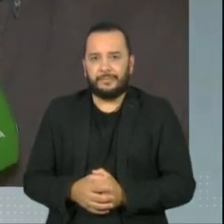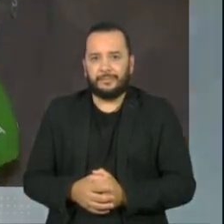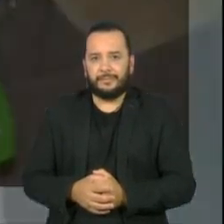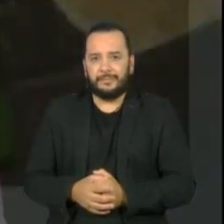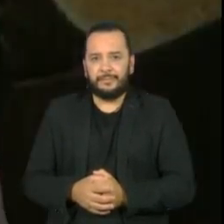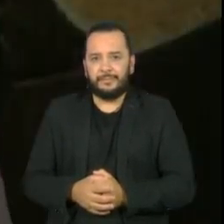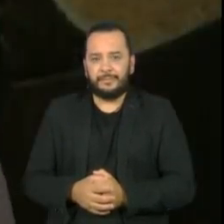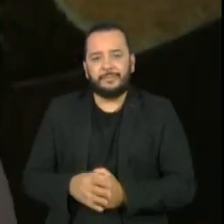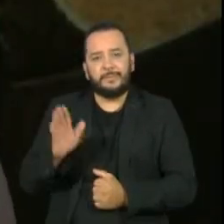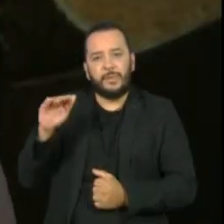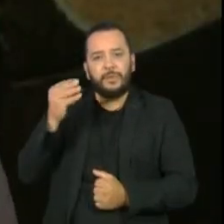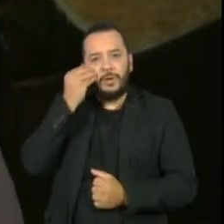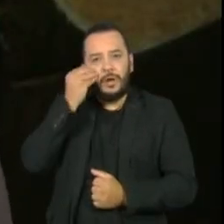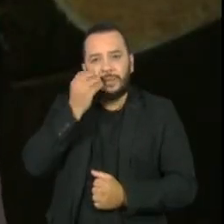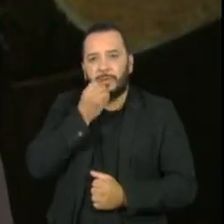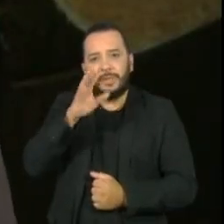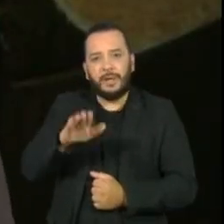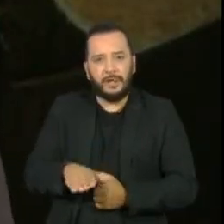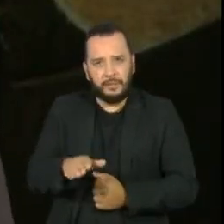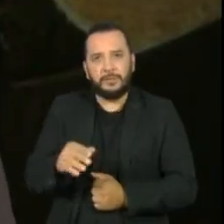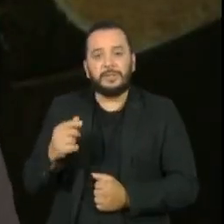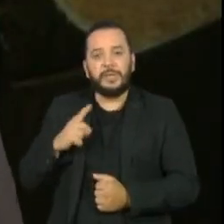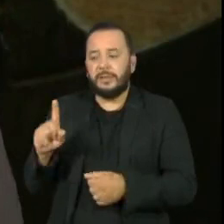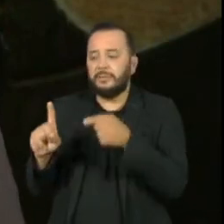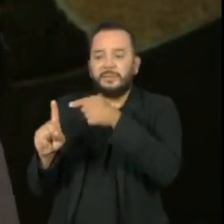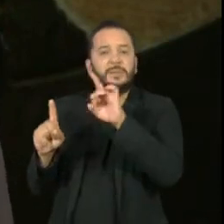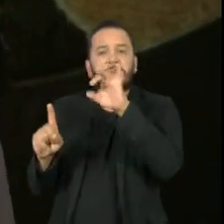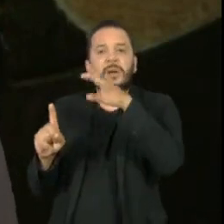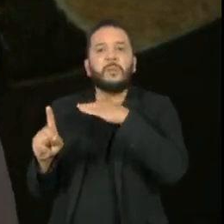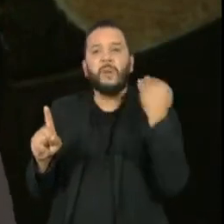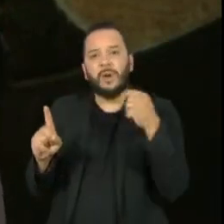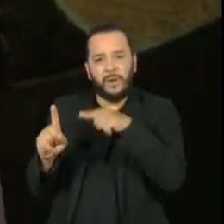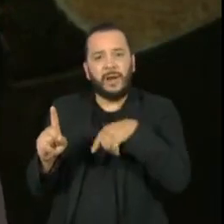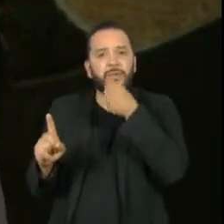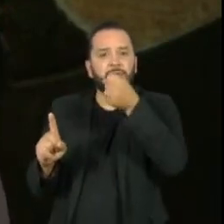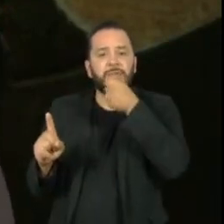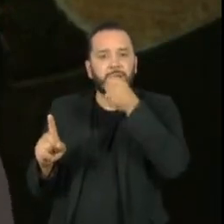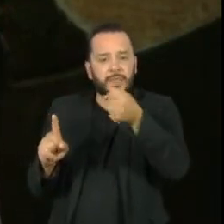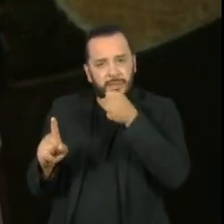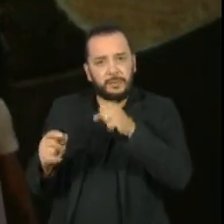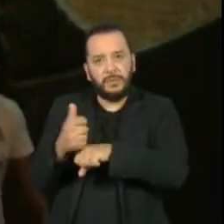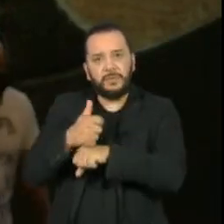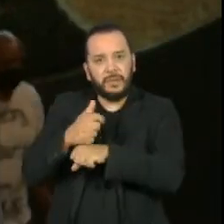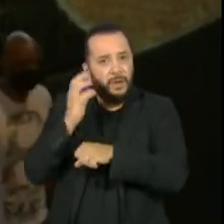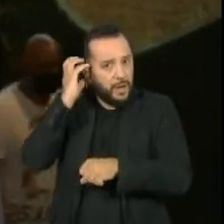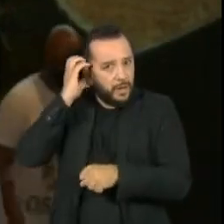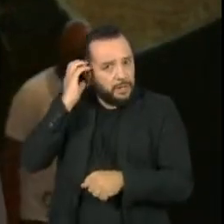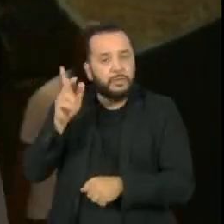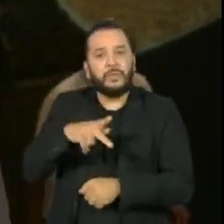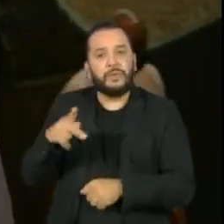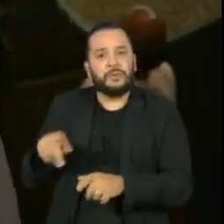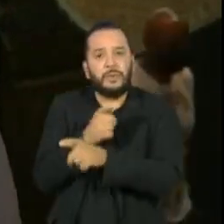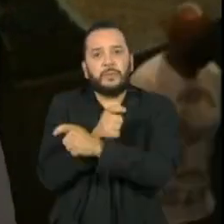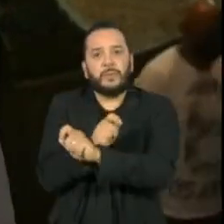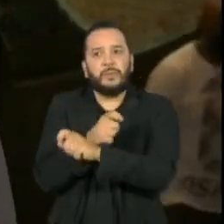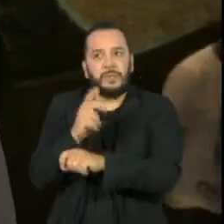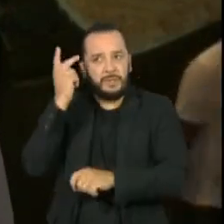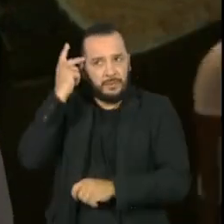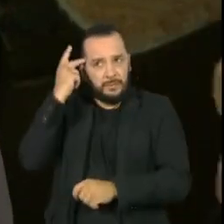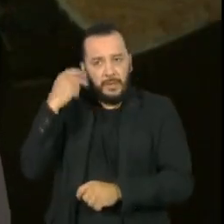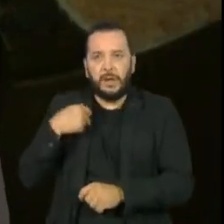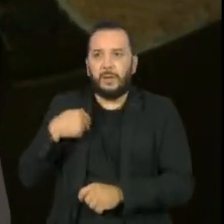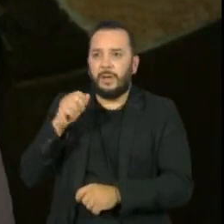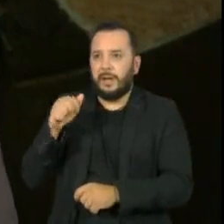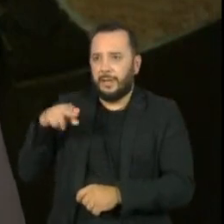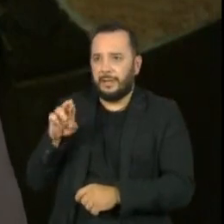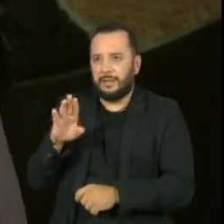Oi, Joyce. Boa tarde. Pois é, essa vítima em particular é o jornalista, radialista e professor daqui da PUC de São Paulo, André